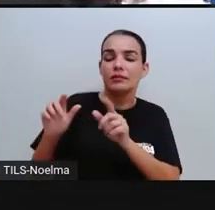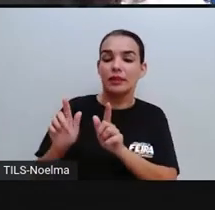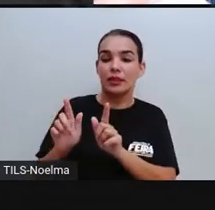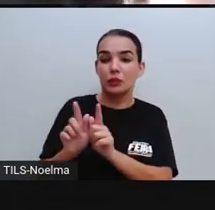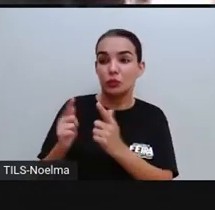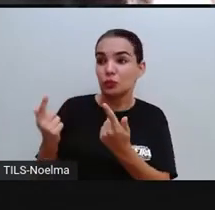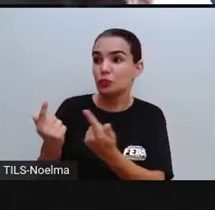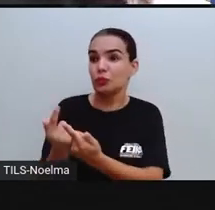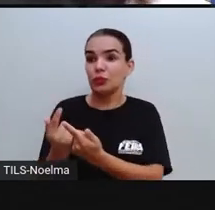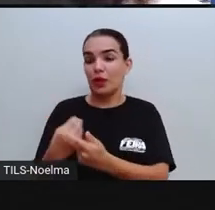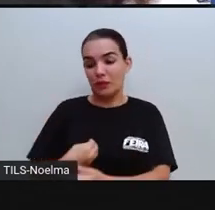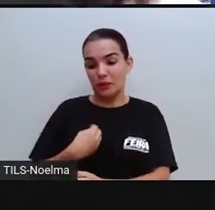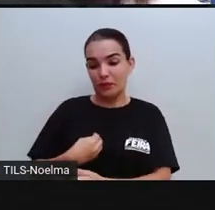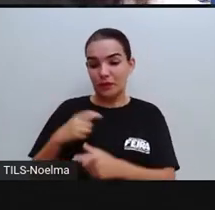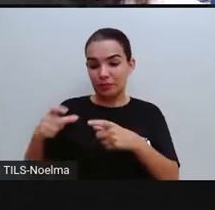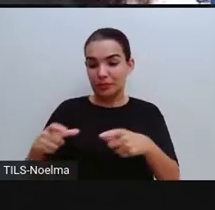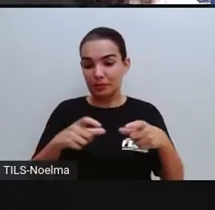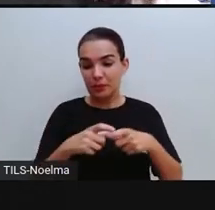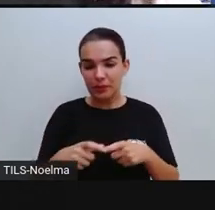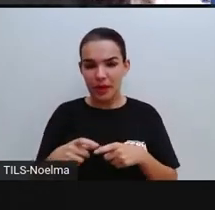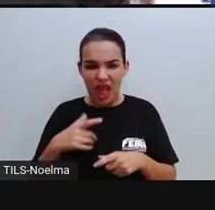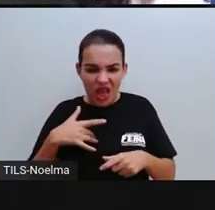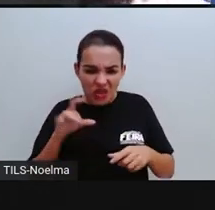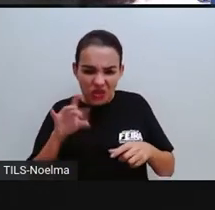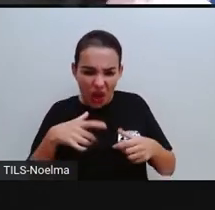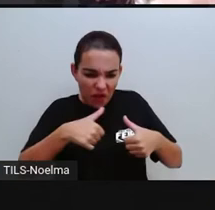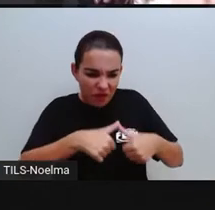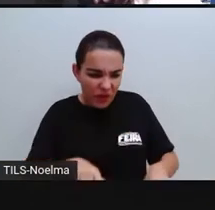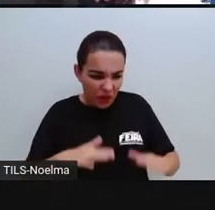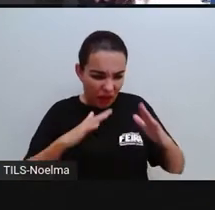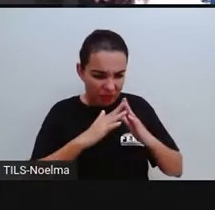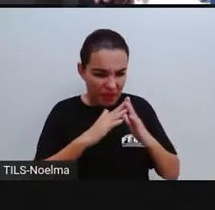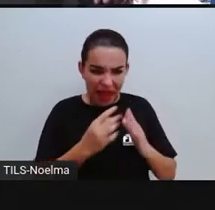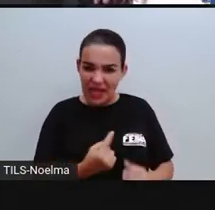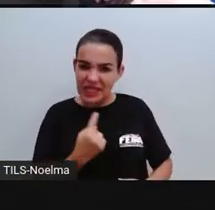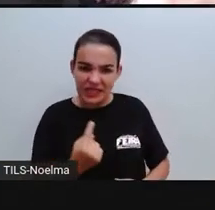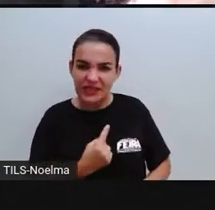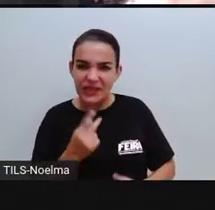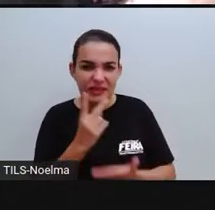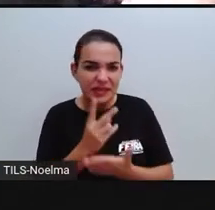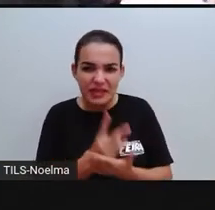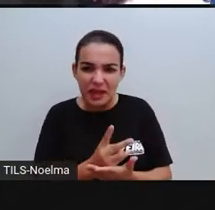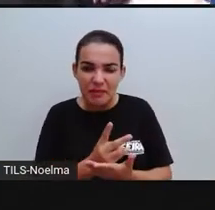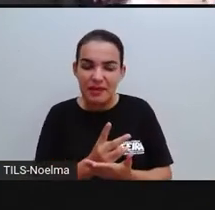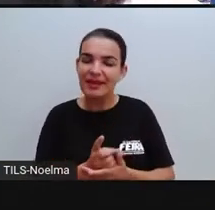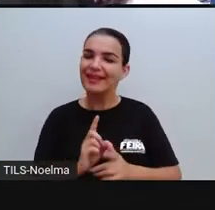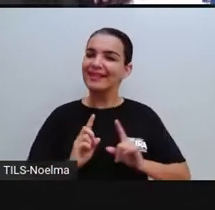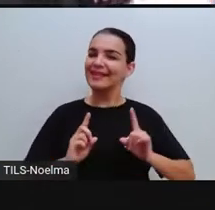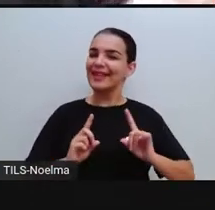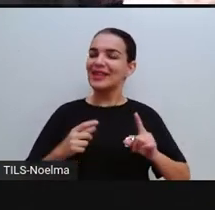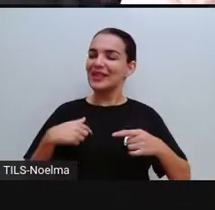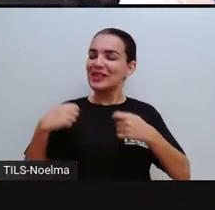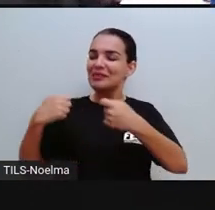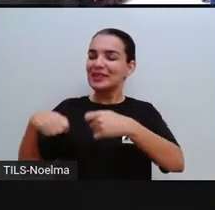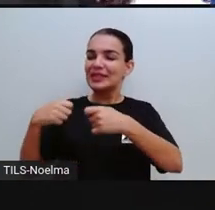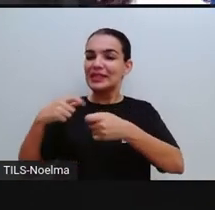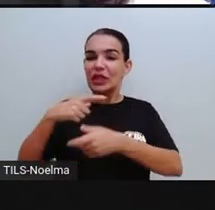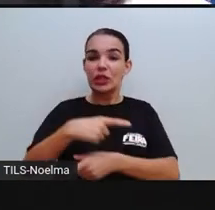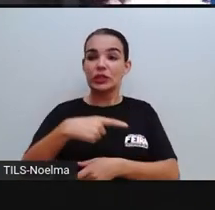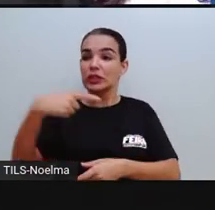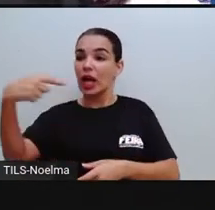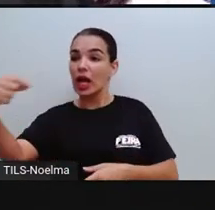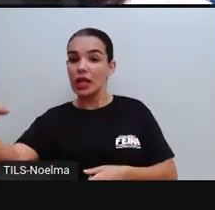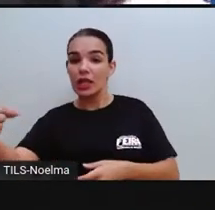Eu não fico só dentro da minha casa, né? Eu preciso sair para conviver com outras pessoas